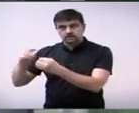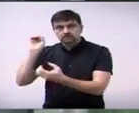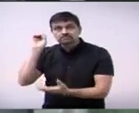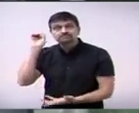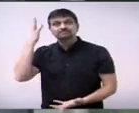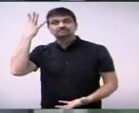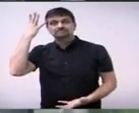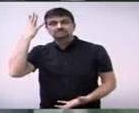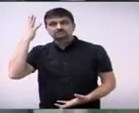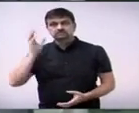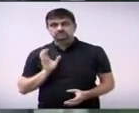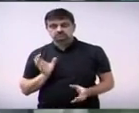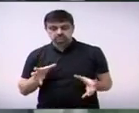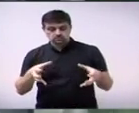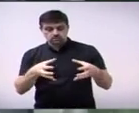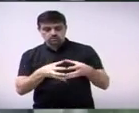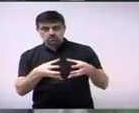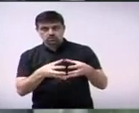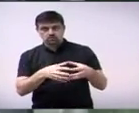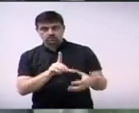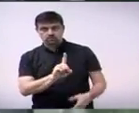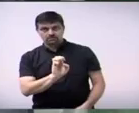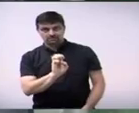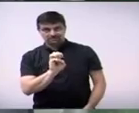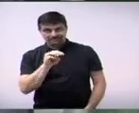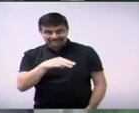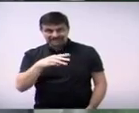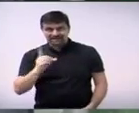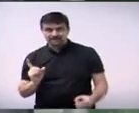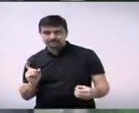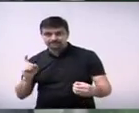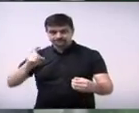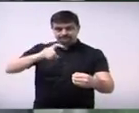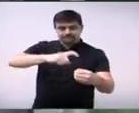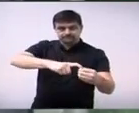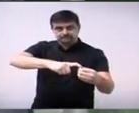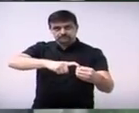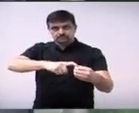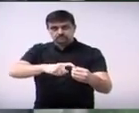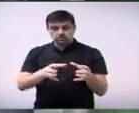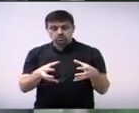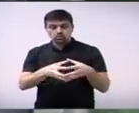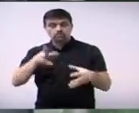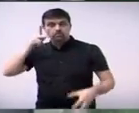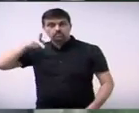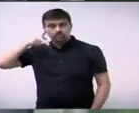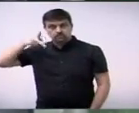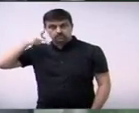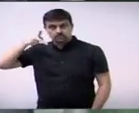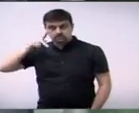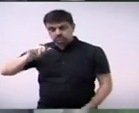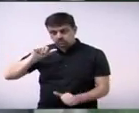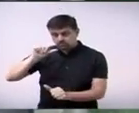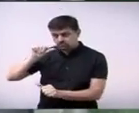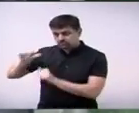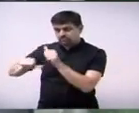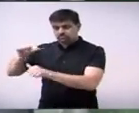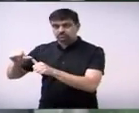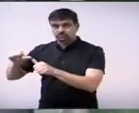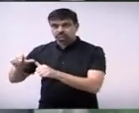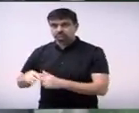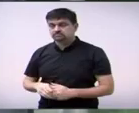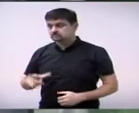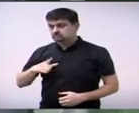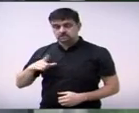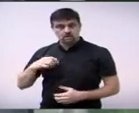de participar de um partido que a princípio não está